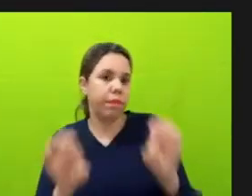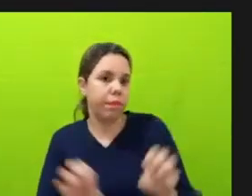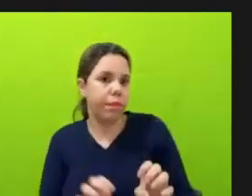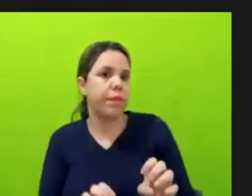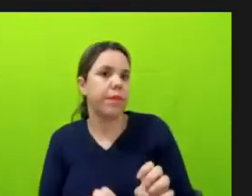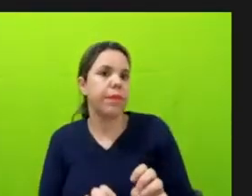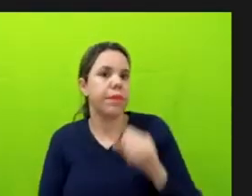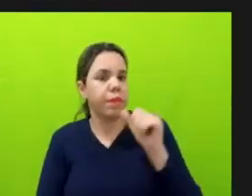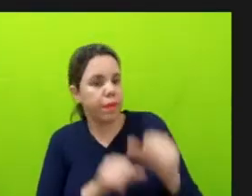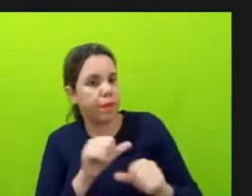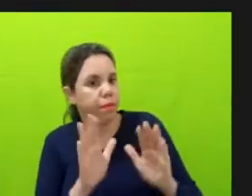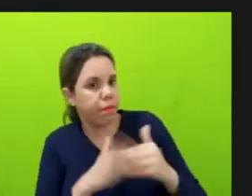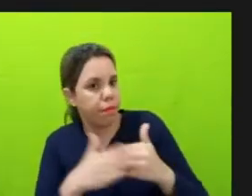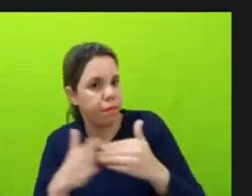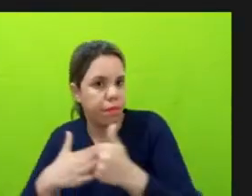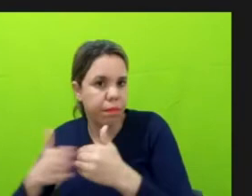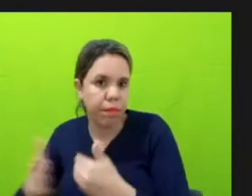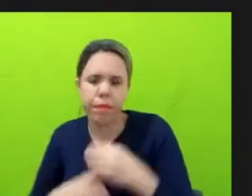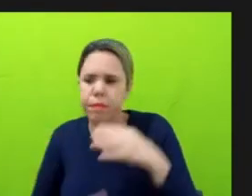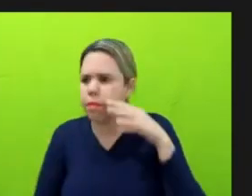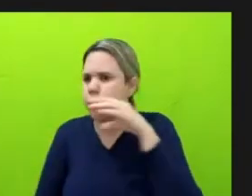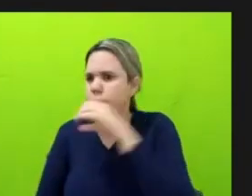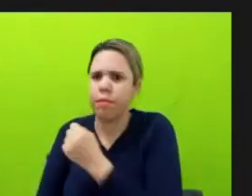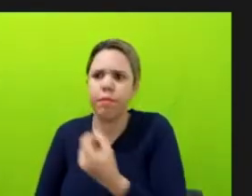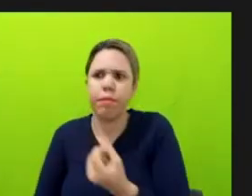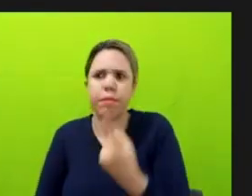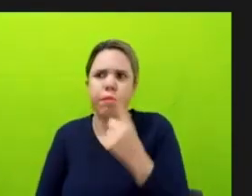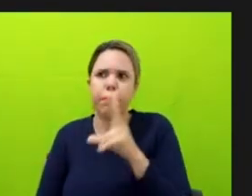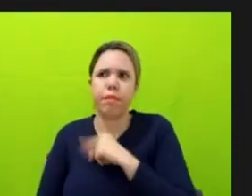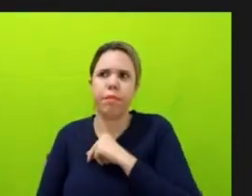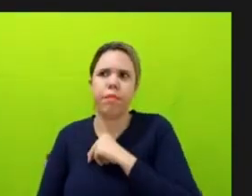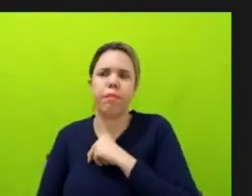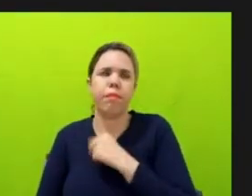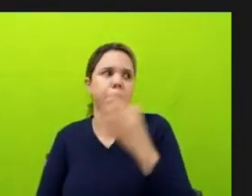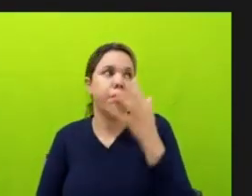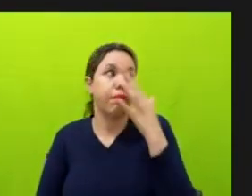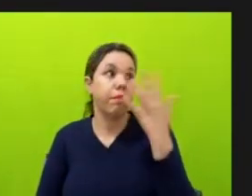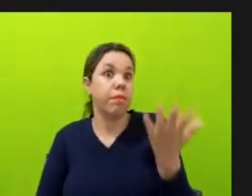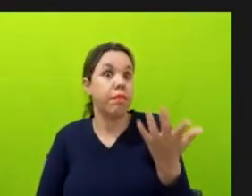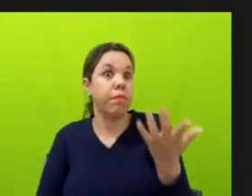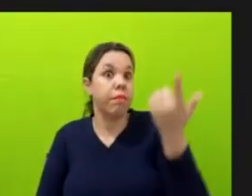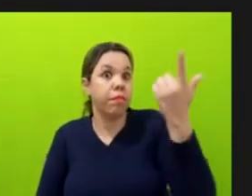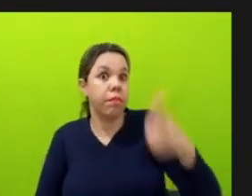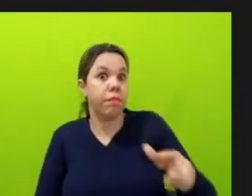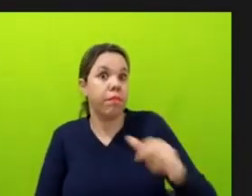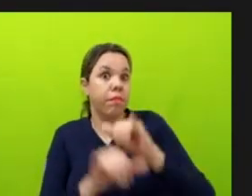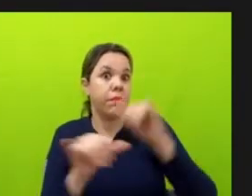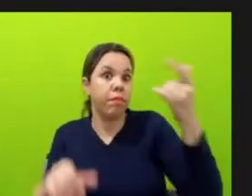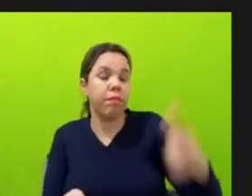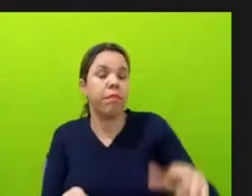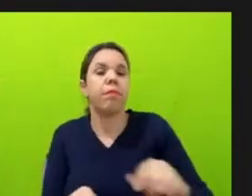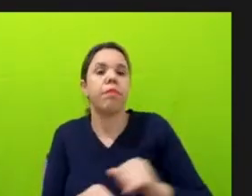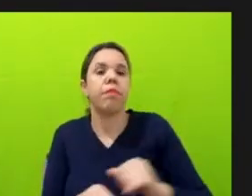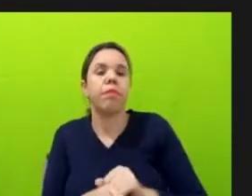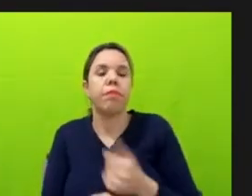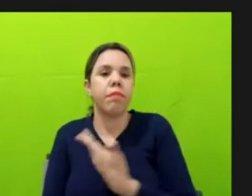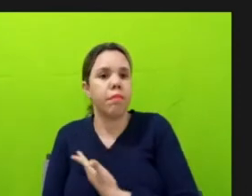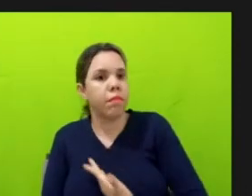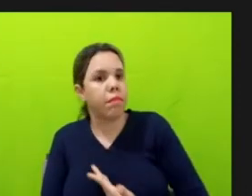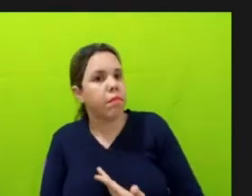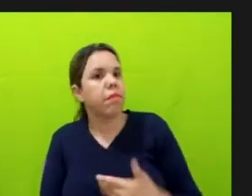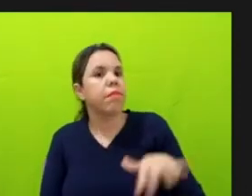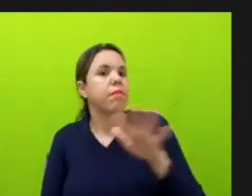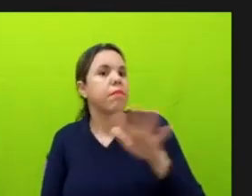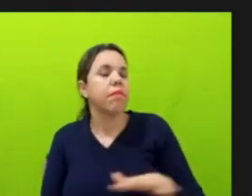a outra, assim, foi uma coisa incrível, né, e isso se repetiu nas secretarias dos governos, né, de modo geral, na